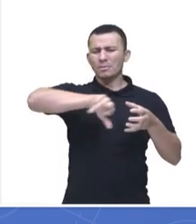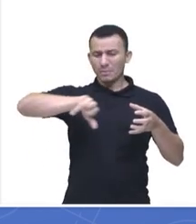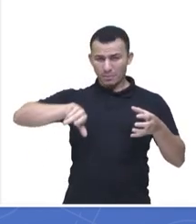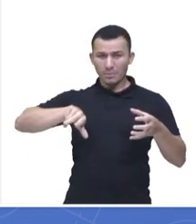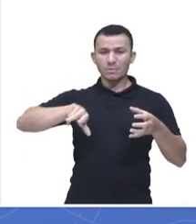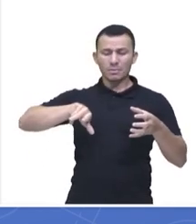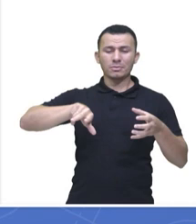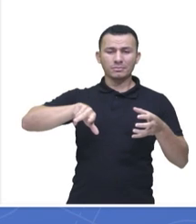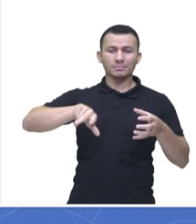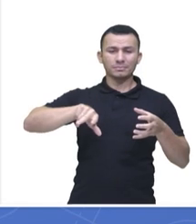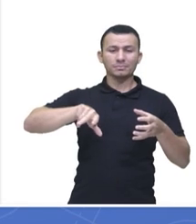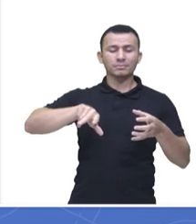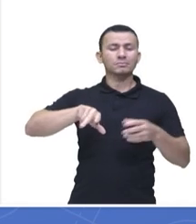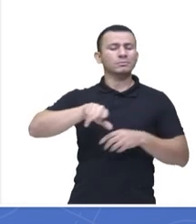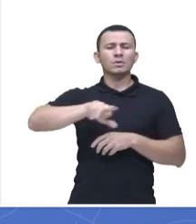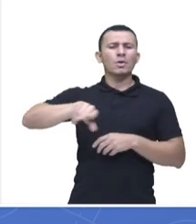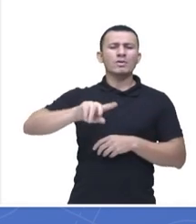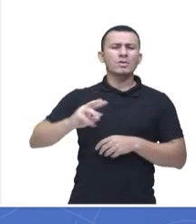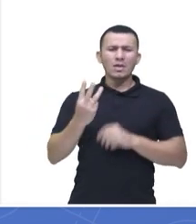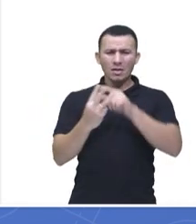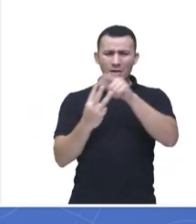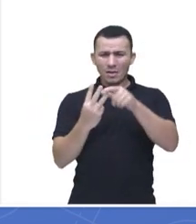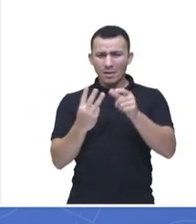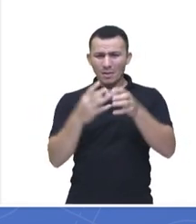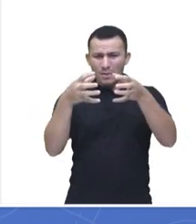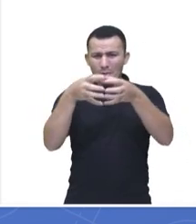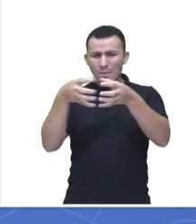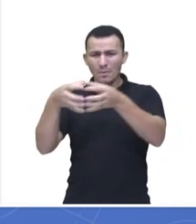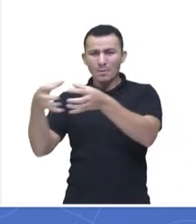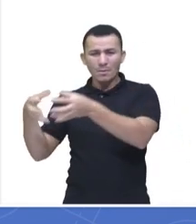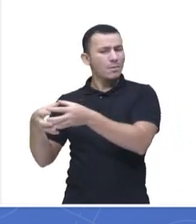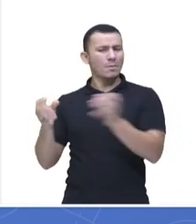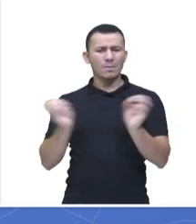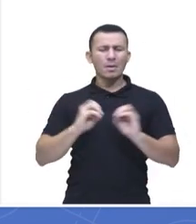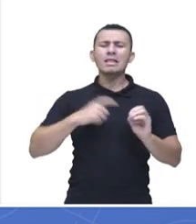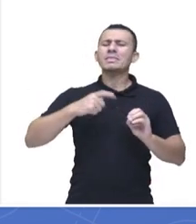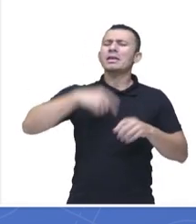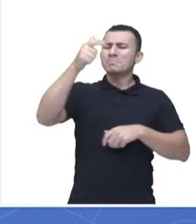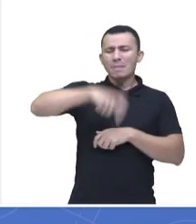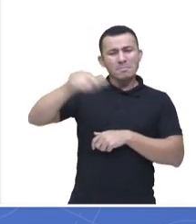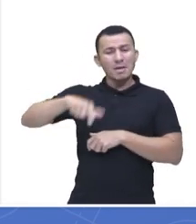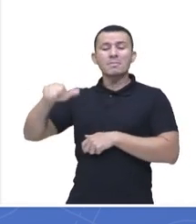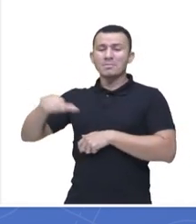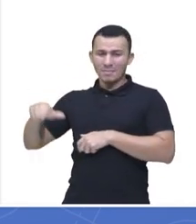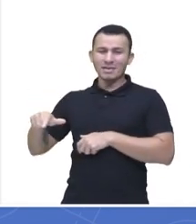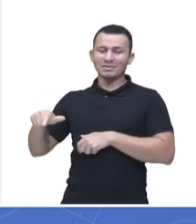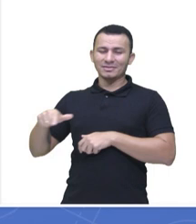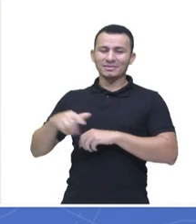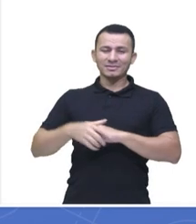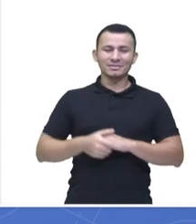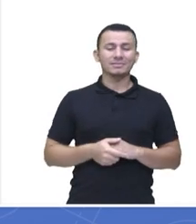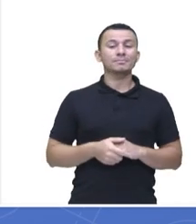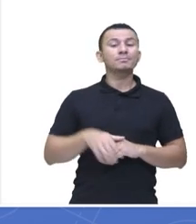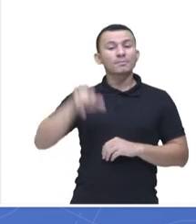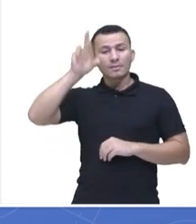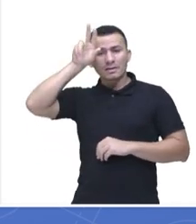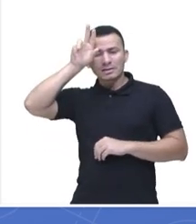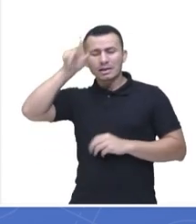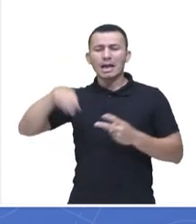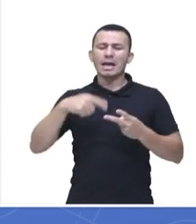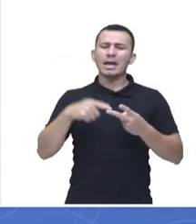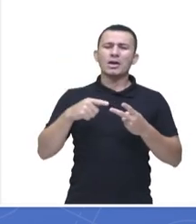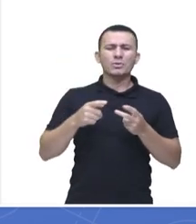eles têm aí não só esses três grupos de animais, mas tem outros também, né? A gente citou aí para vocês os insetos, os